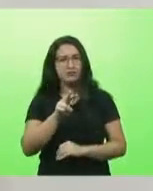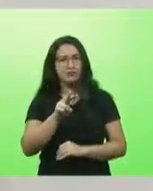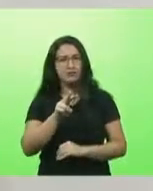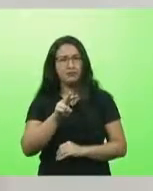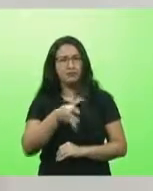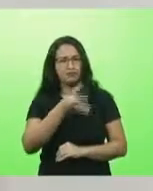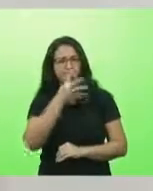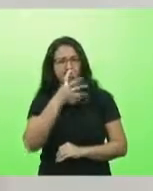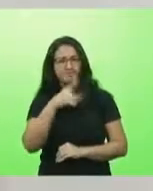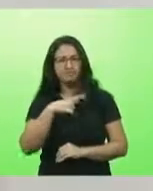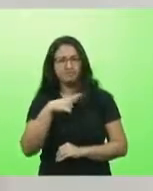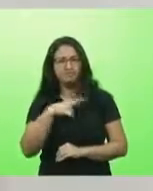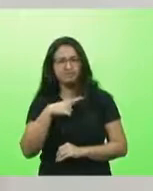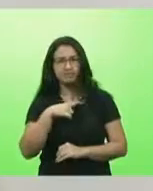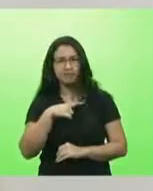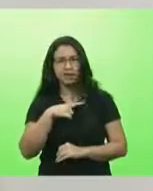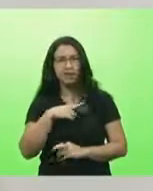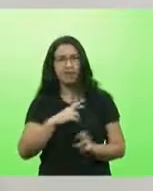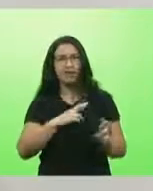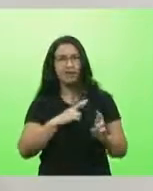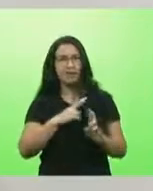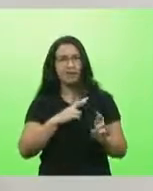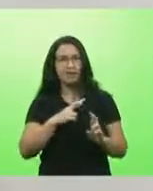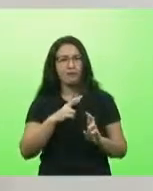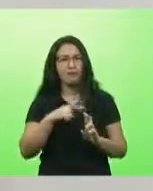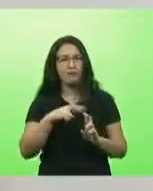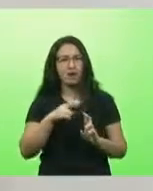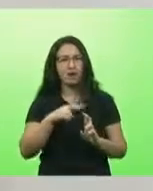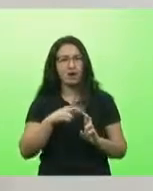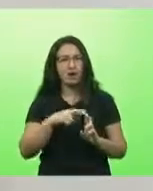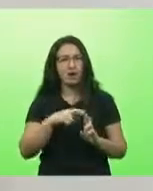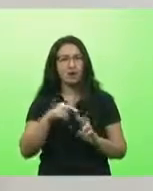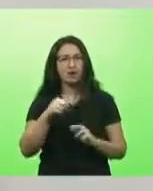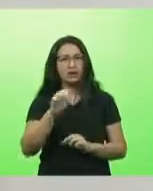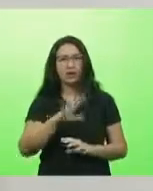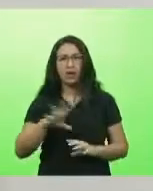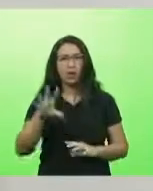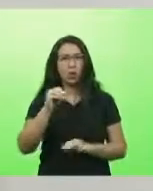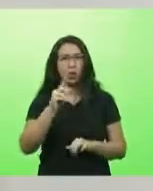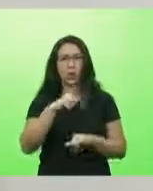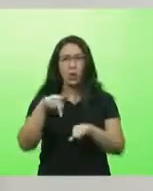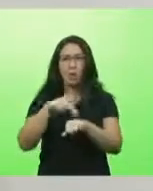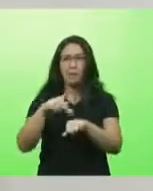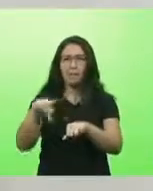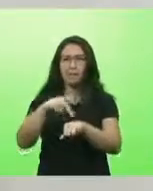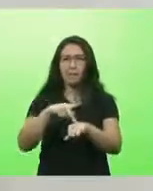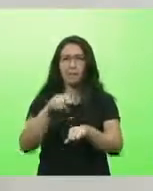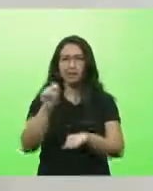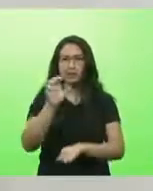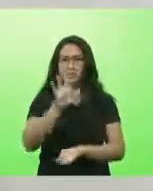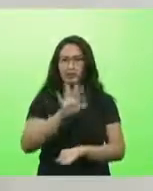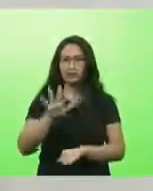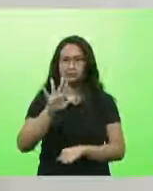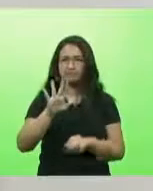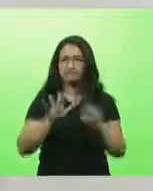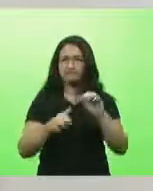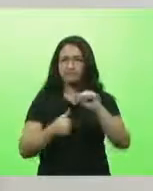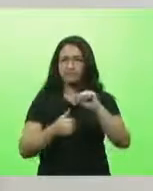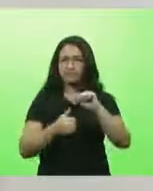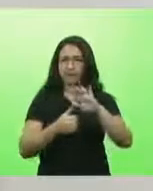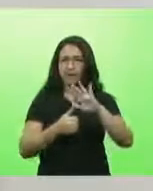sido referência americana em todos os países da América, o Estado de Santa Catarina